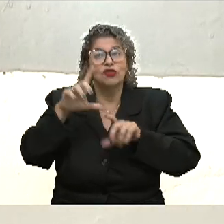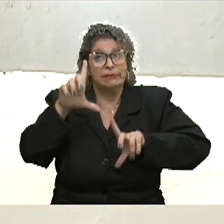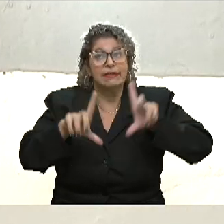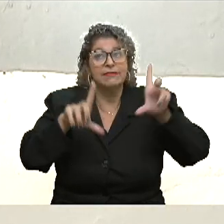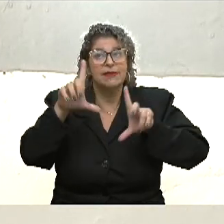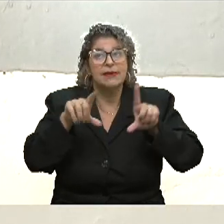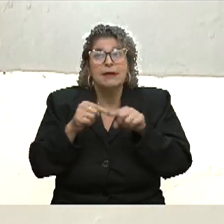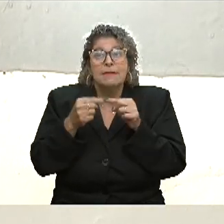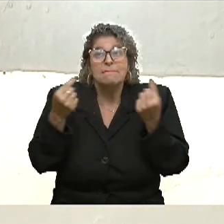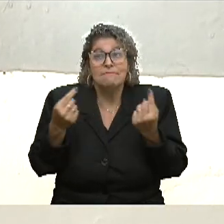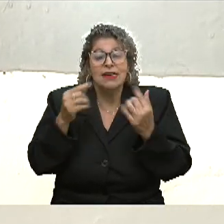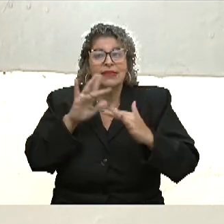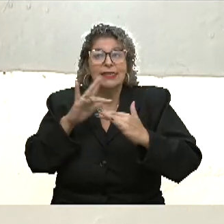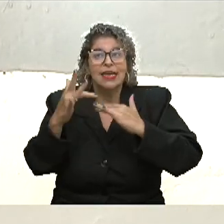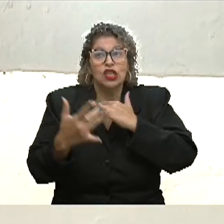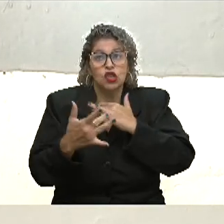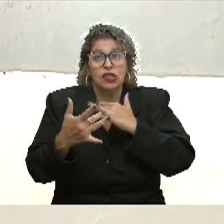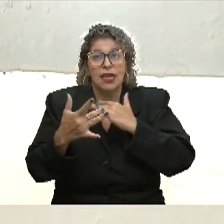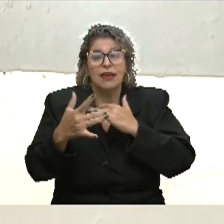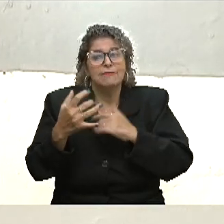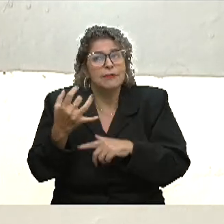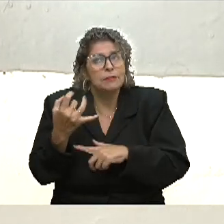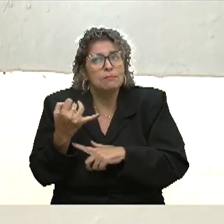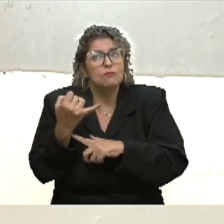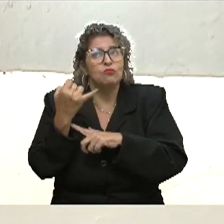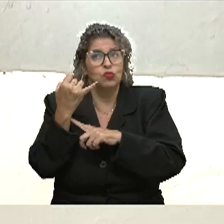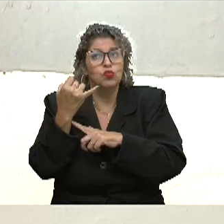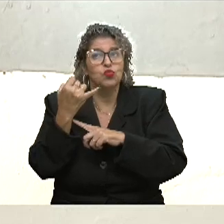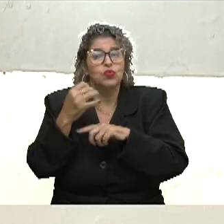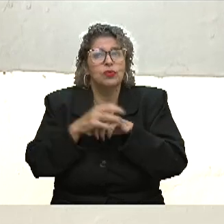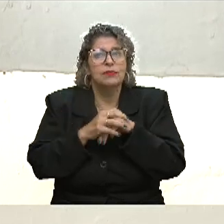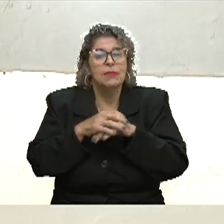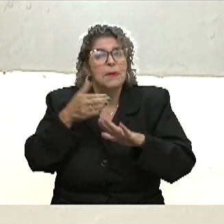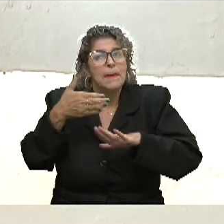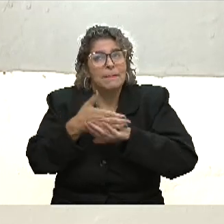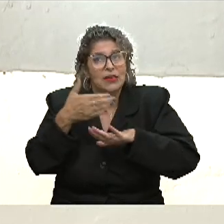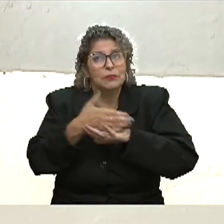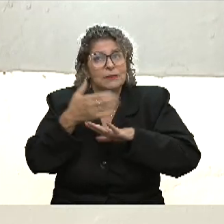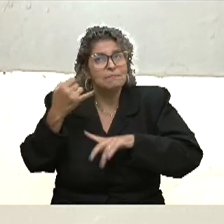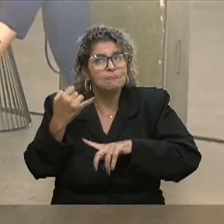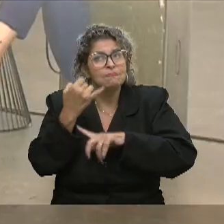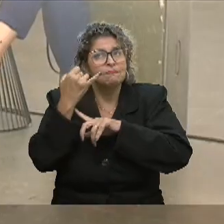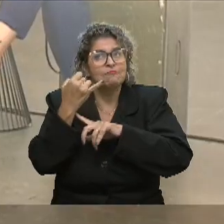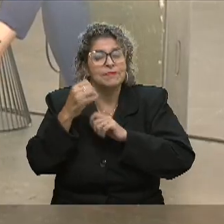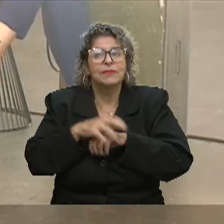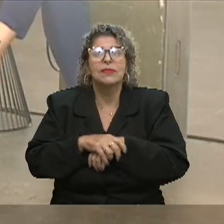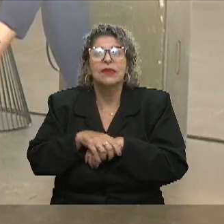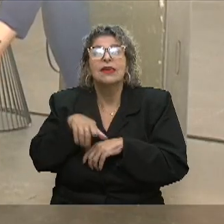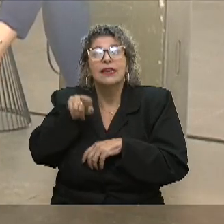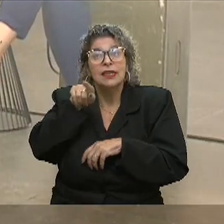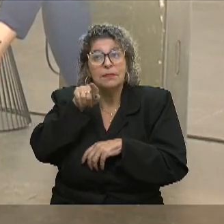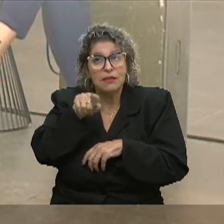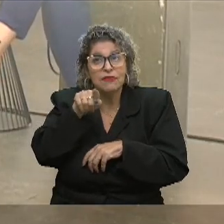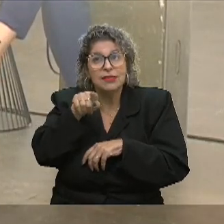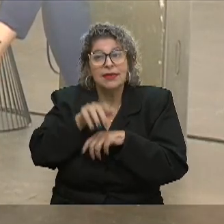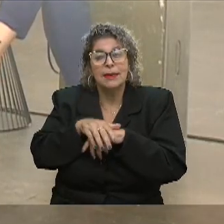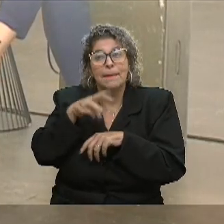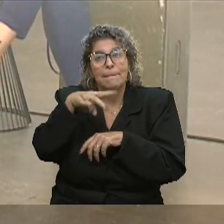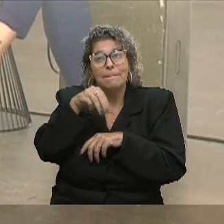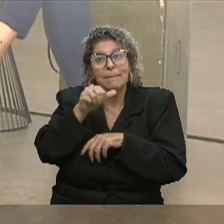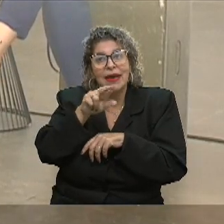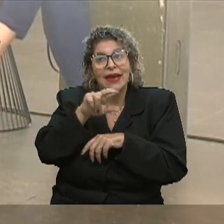acho que realmente as redes sociais foram, assim, de uma participação muito importante. Marina, como é que foi para ti